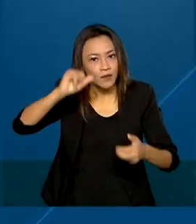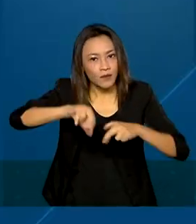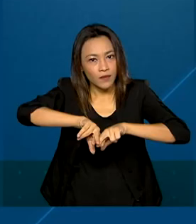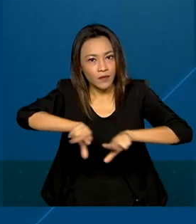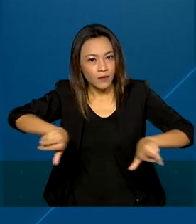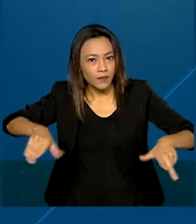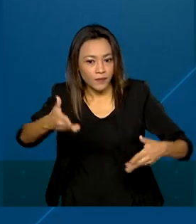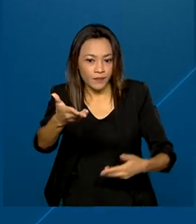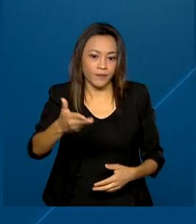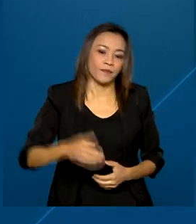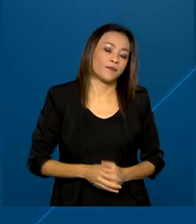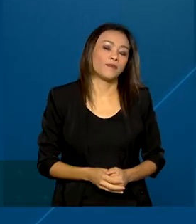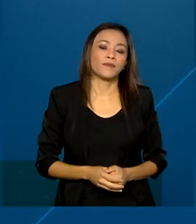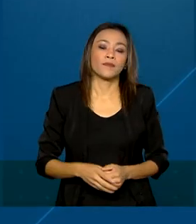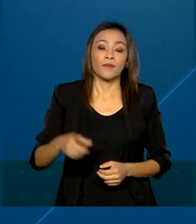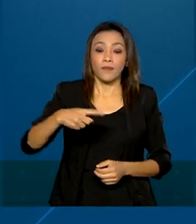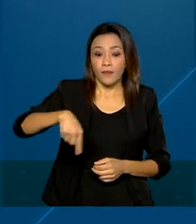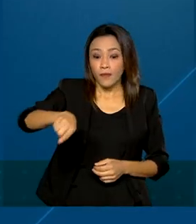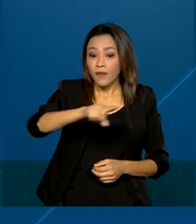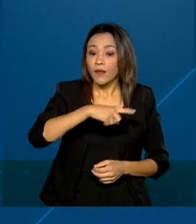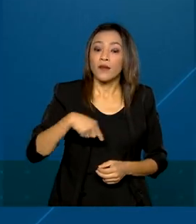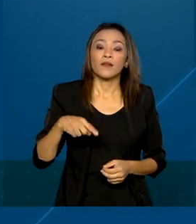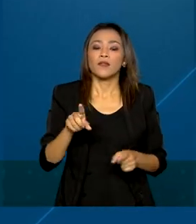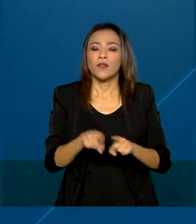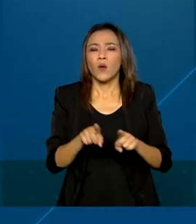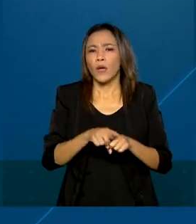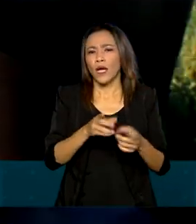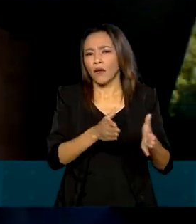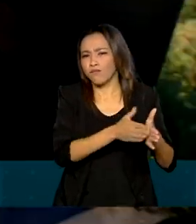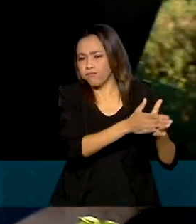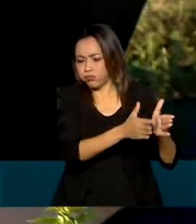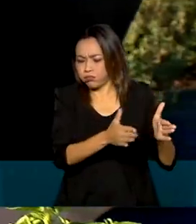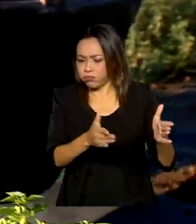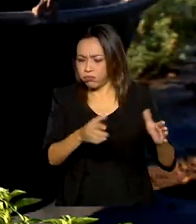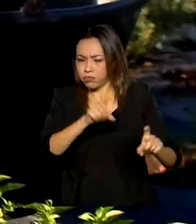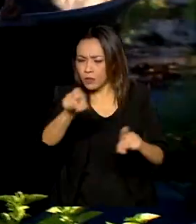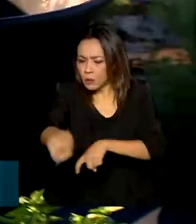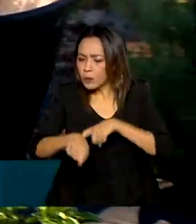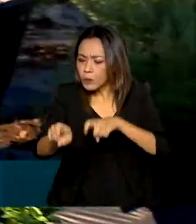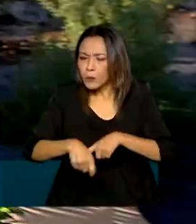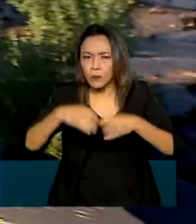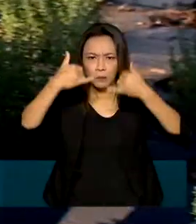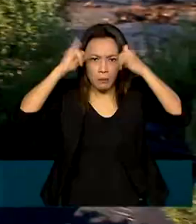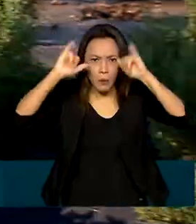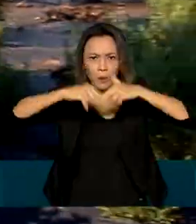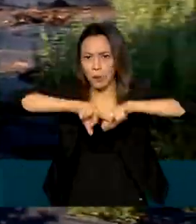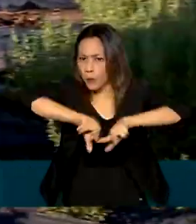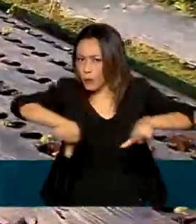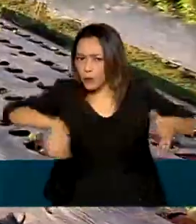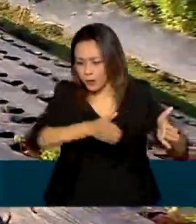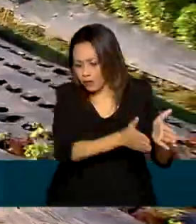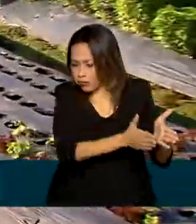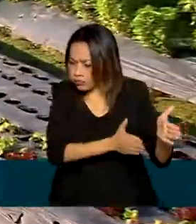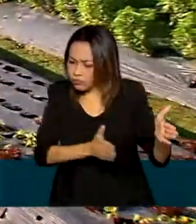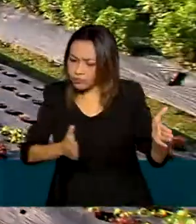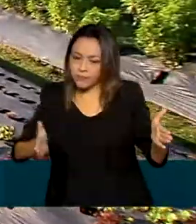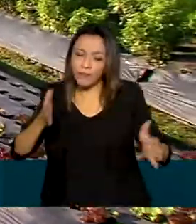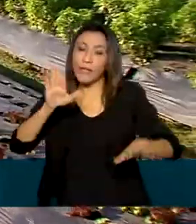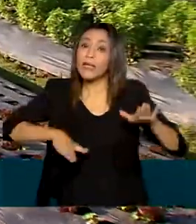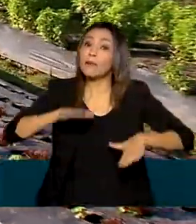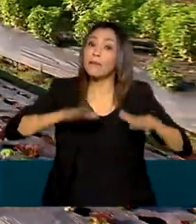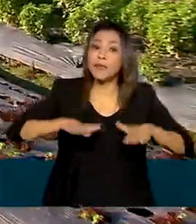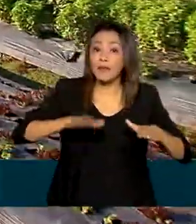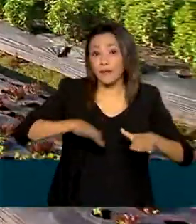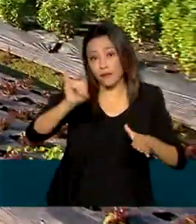Se nós pegarmos qualquer uma das cadeias produtivas do agronegócio, independente da escala, independente do tamanho, independente do padrão e